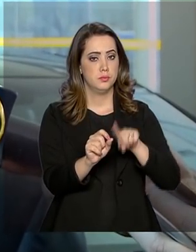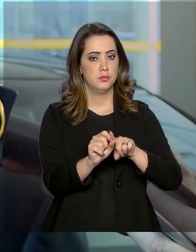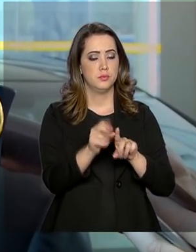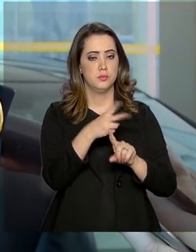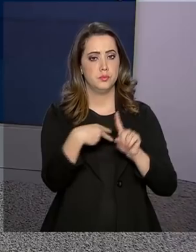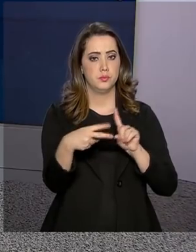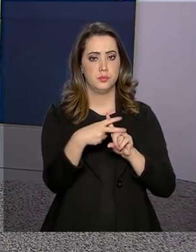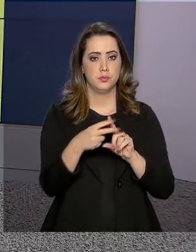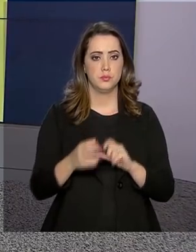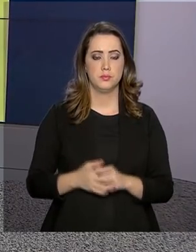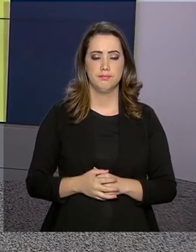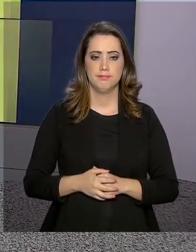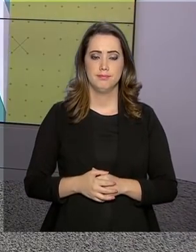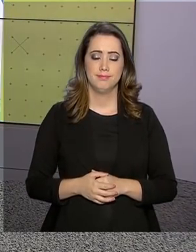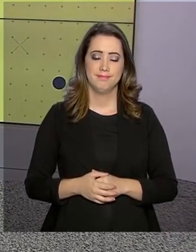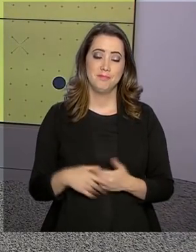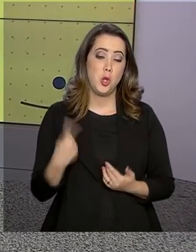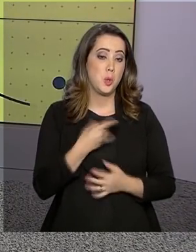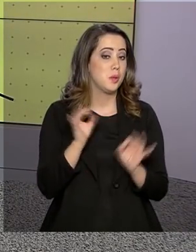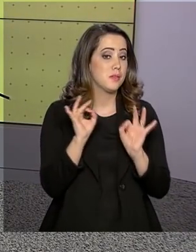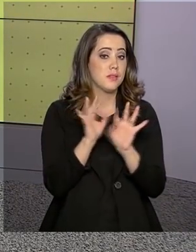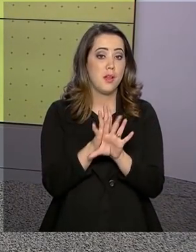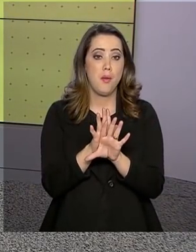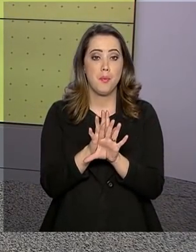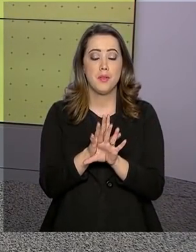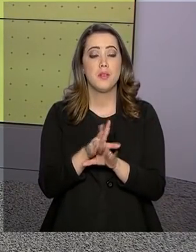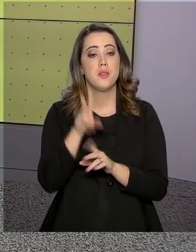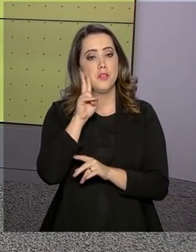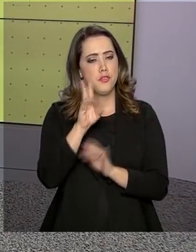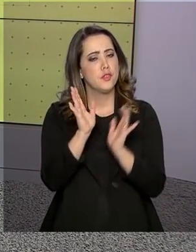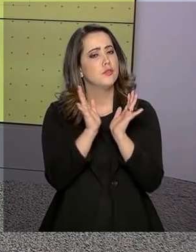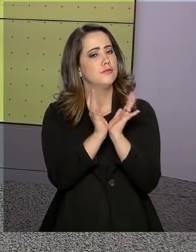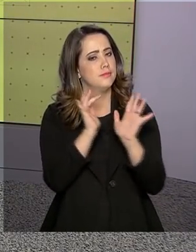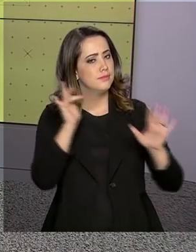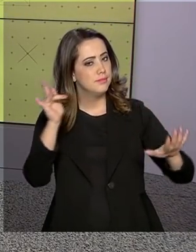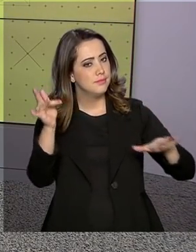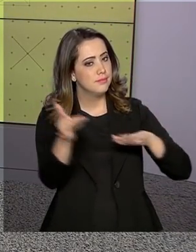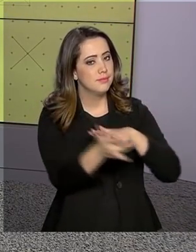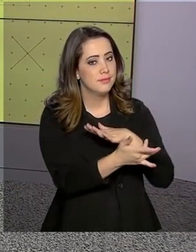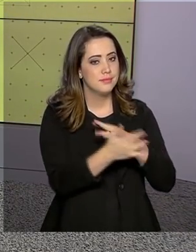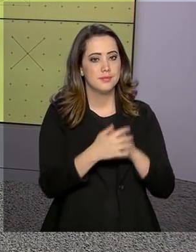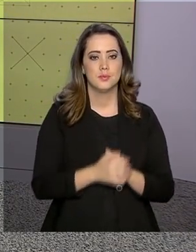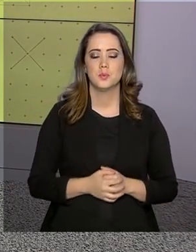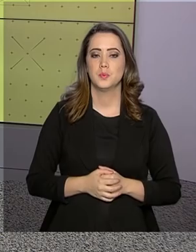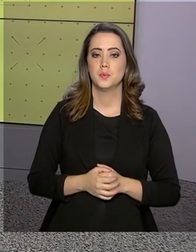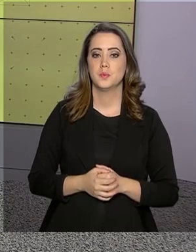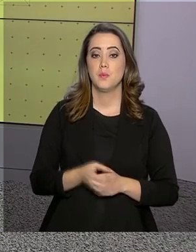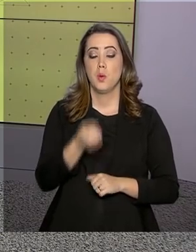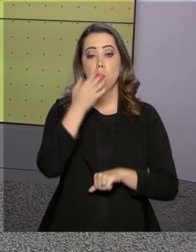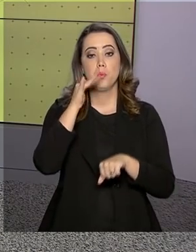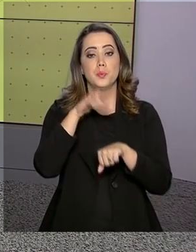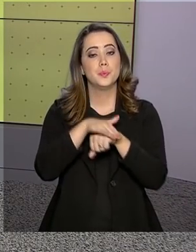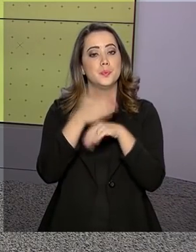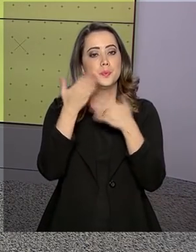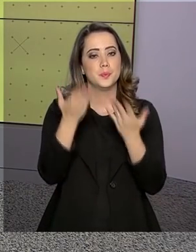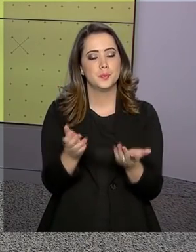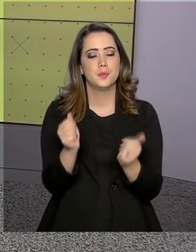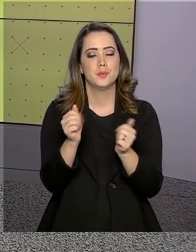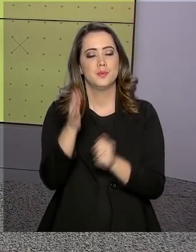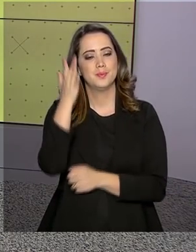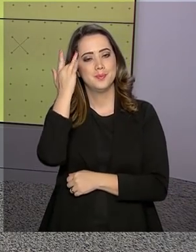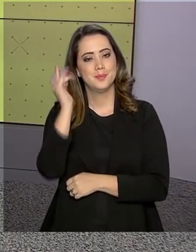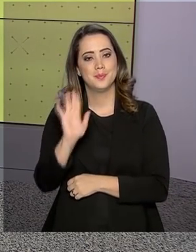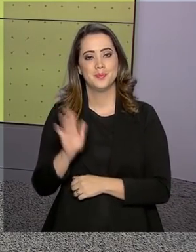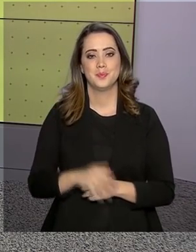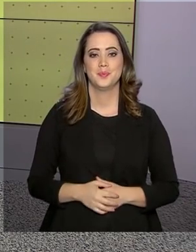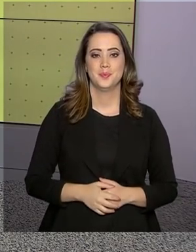previdenciária. O governo agora termina aqui. Acompanhe a gente também pelas nossas redes sociais. Uma boa noite para você